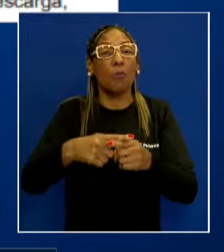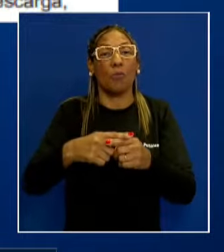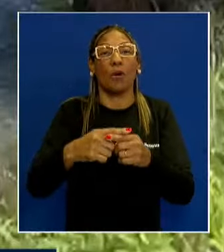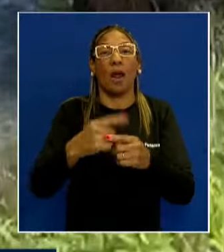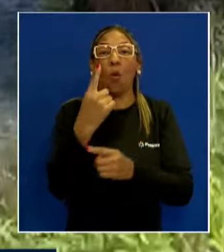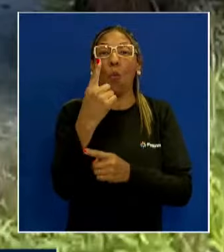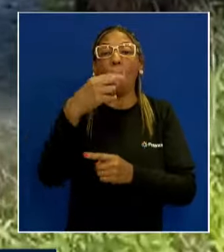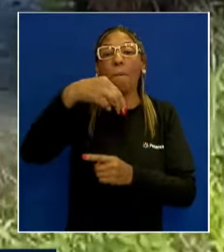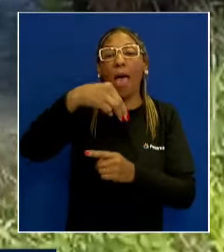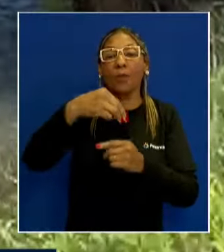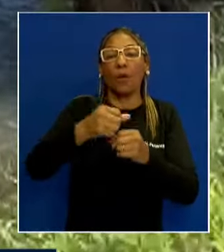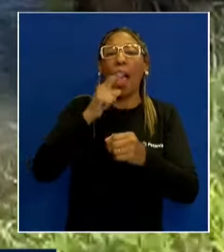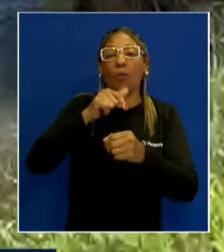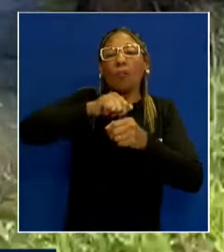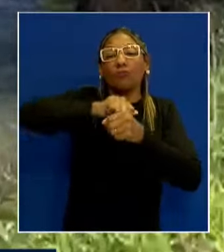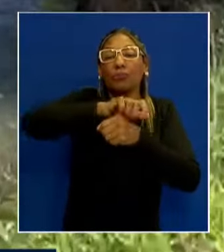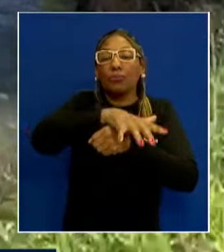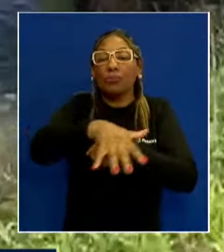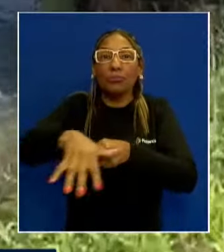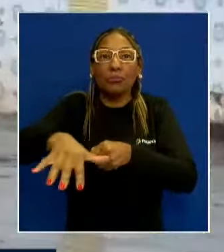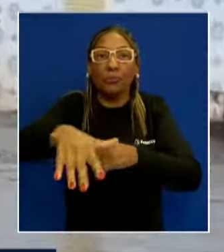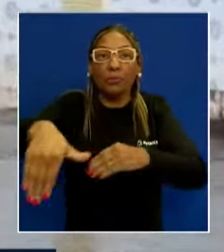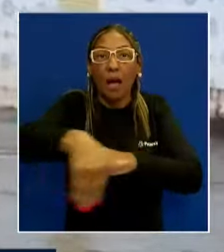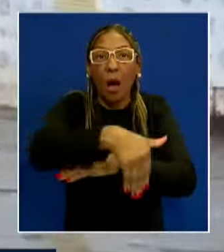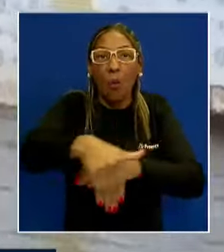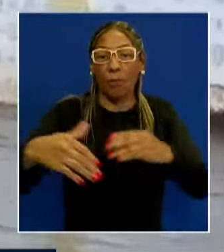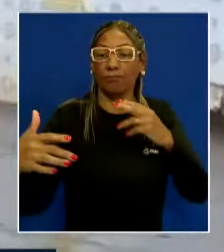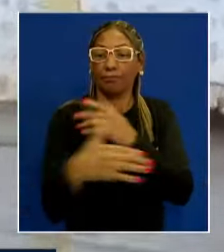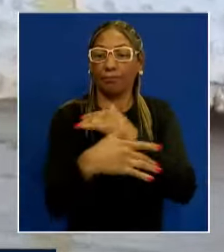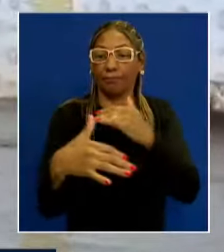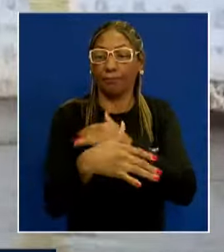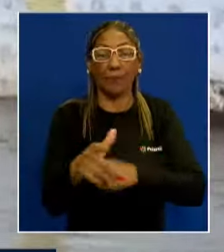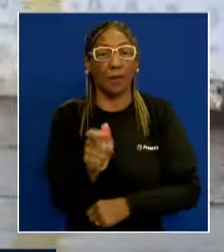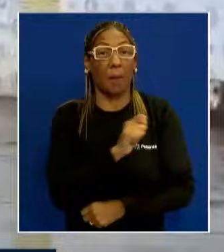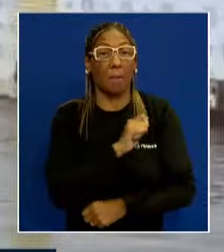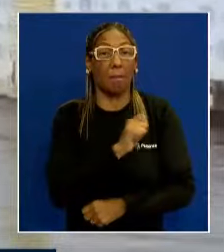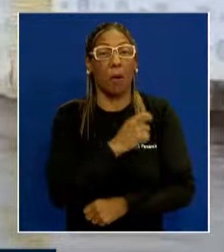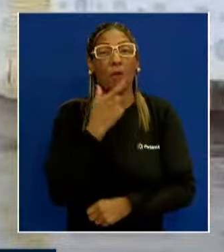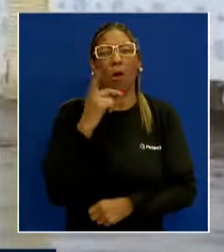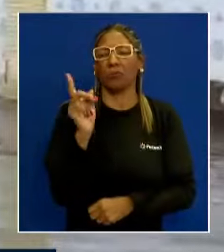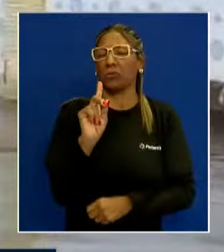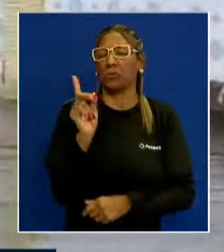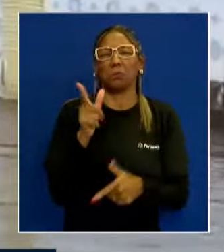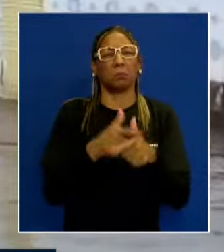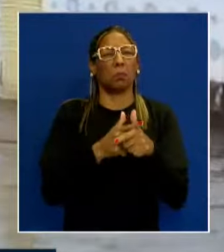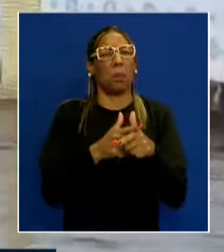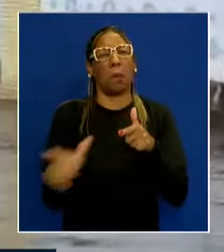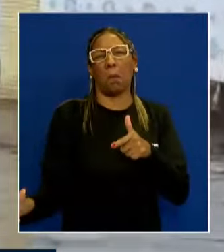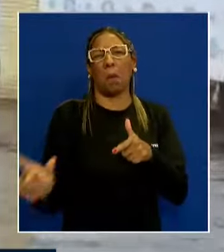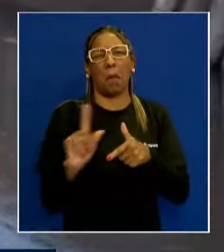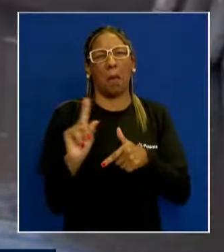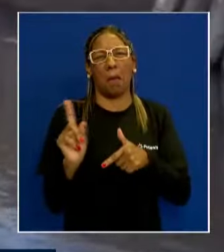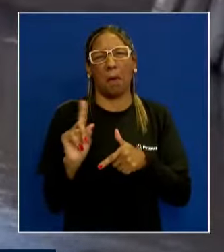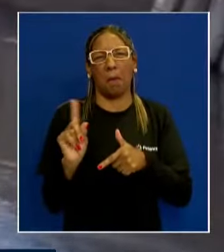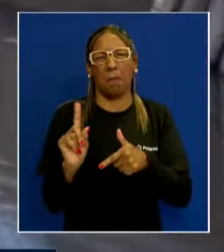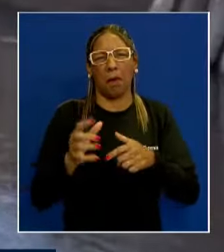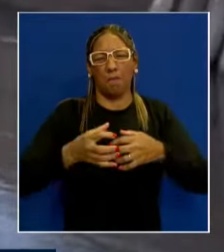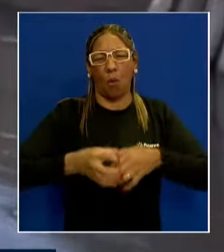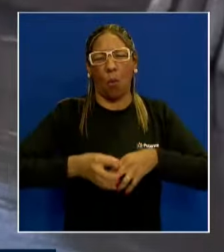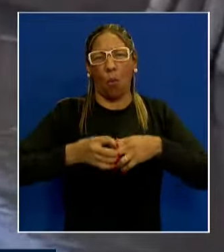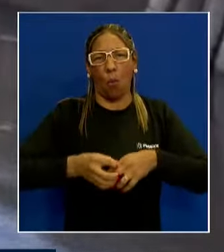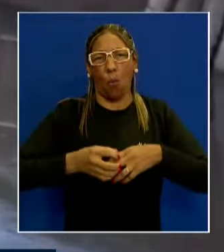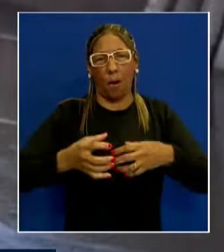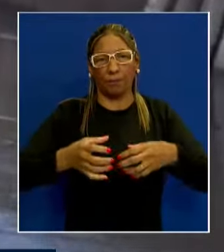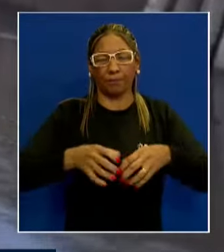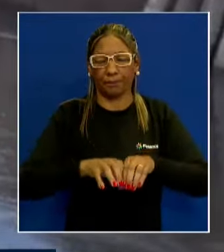do asfalto. O prefeito Sebastião Melo afirmou que o problema da enchente na capital não era o colapso nas casas de bombas, e sim